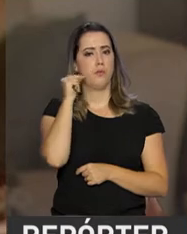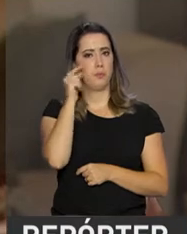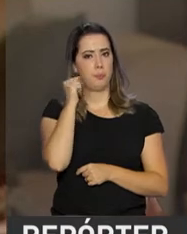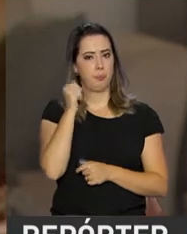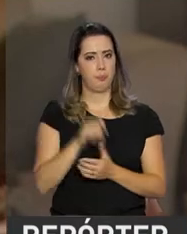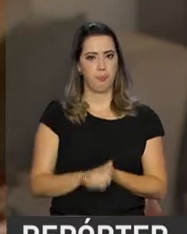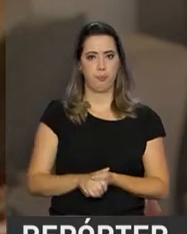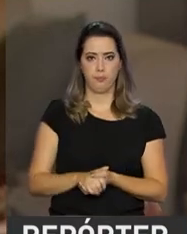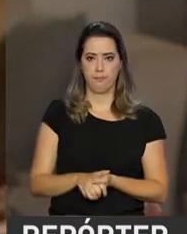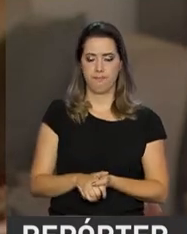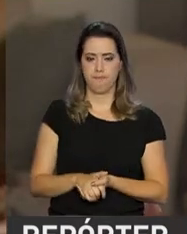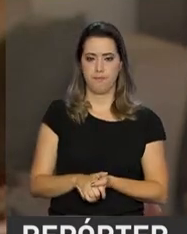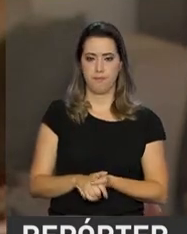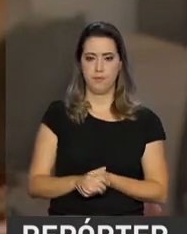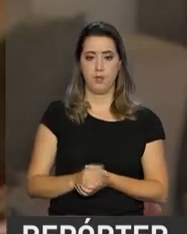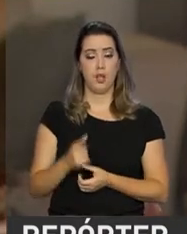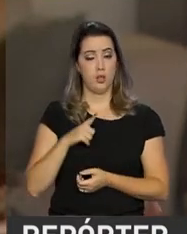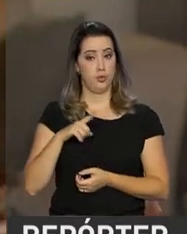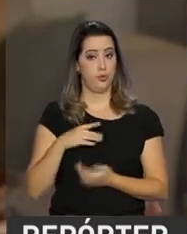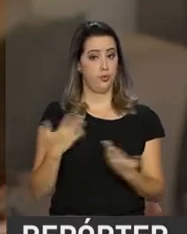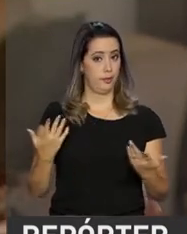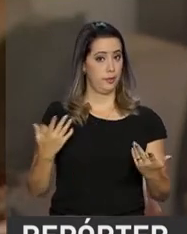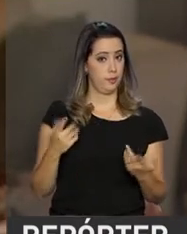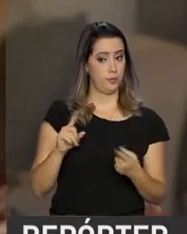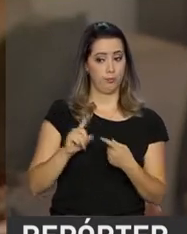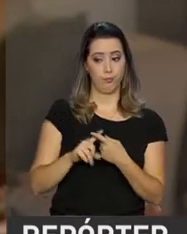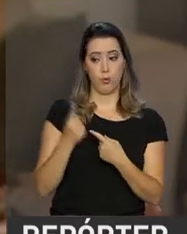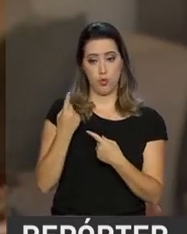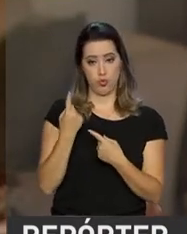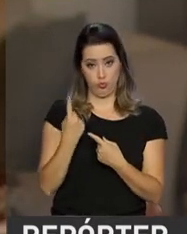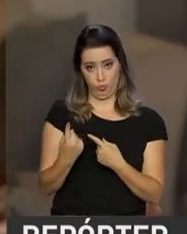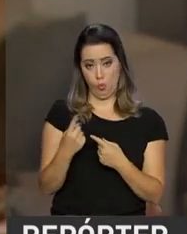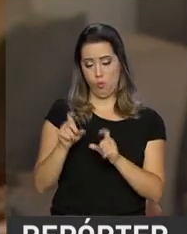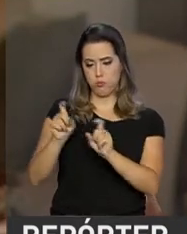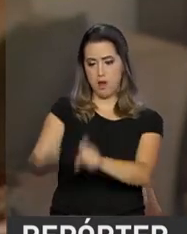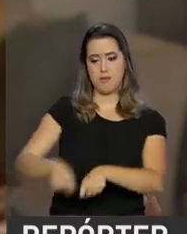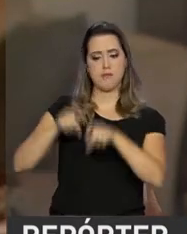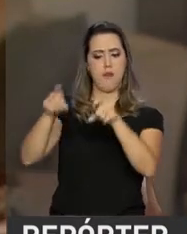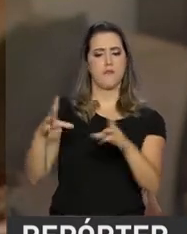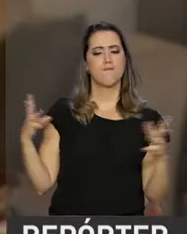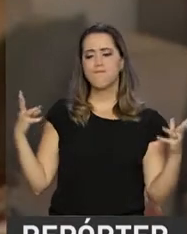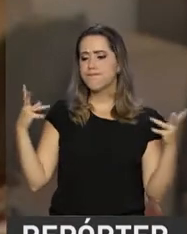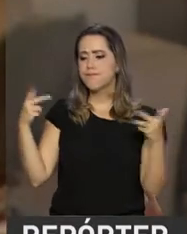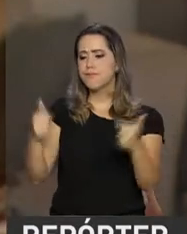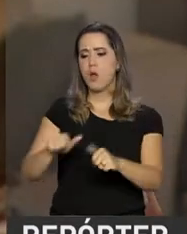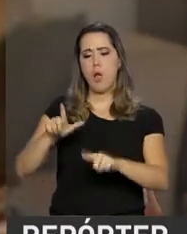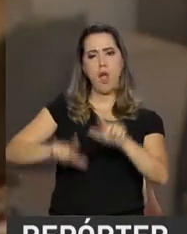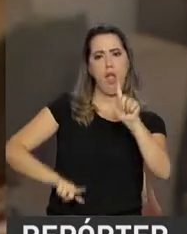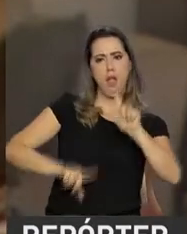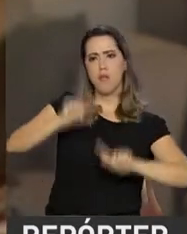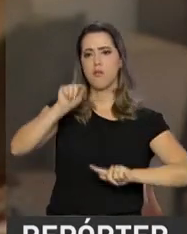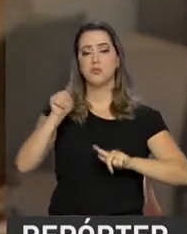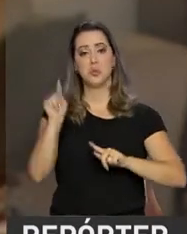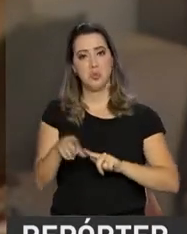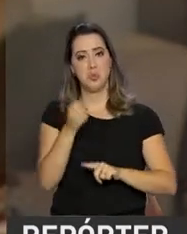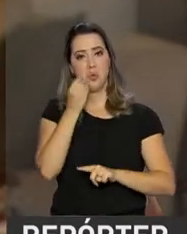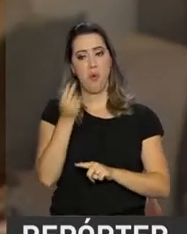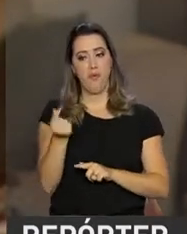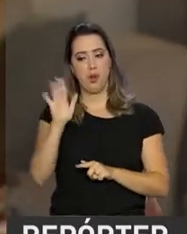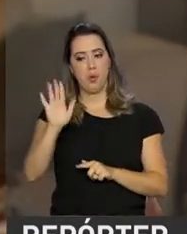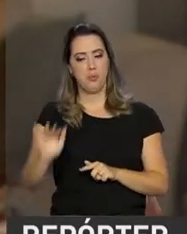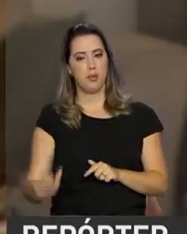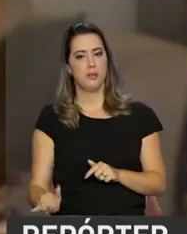lado, há uma safra agrícola excepcional, que jogou os preços dos alimentos para baixo. A